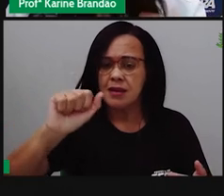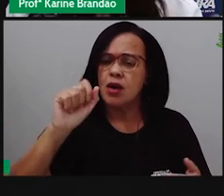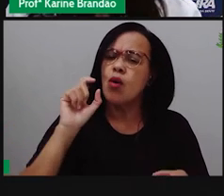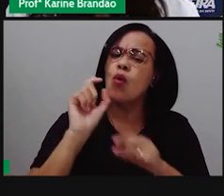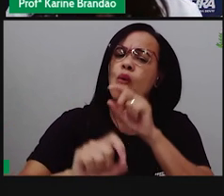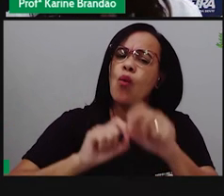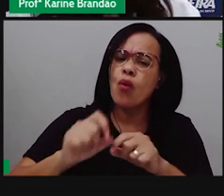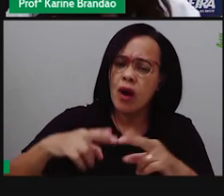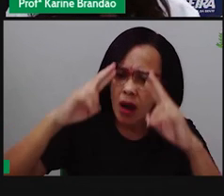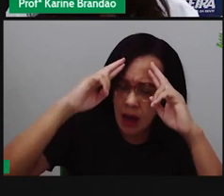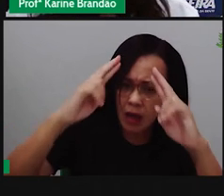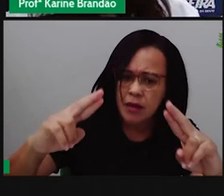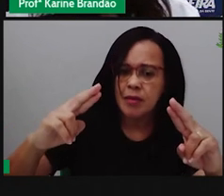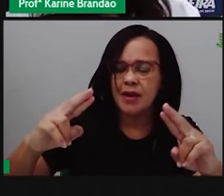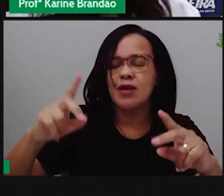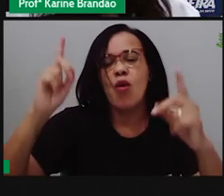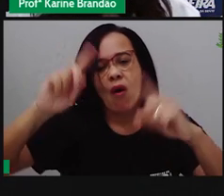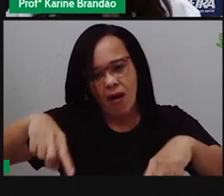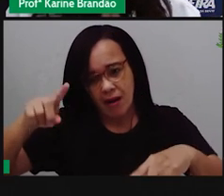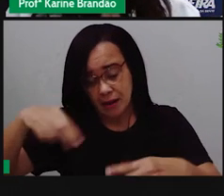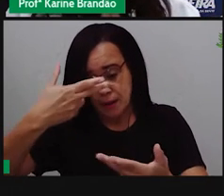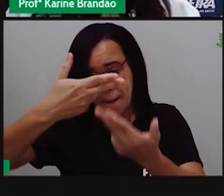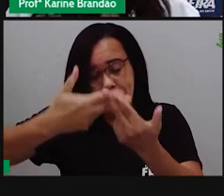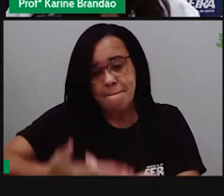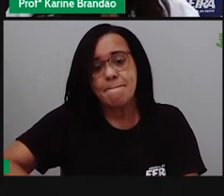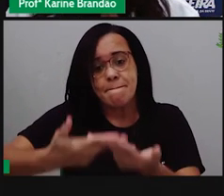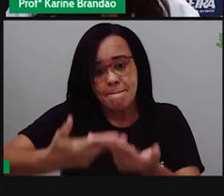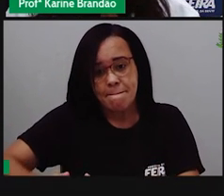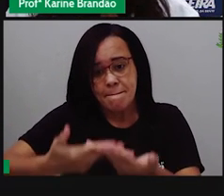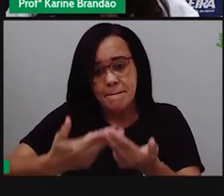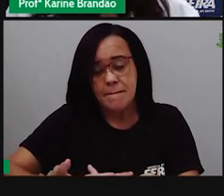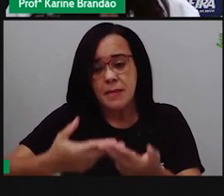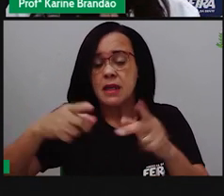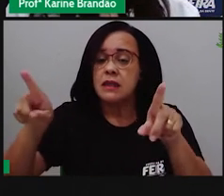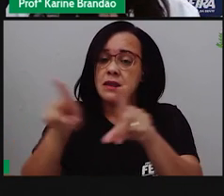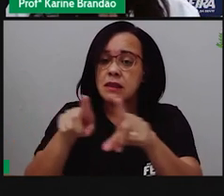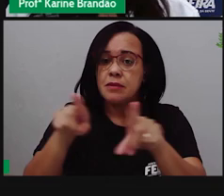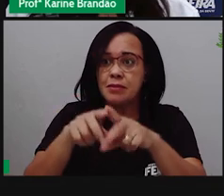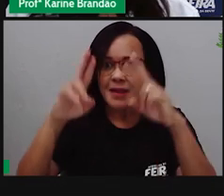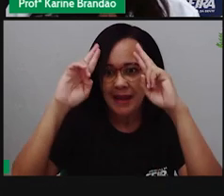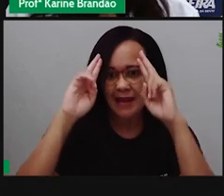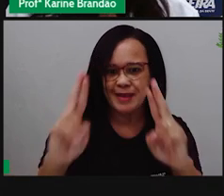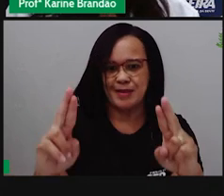uma fala de Paulo Freire, né, de um pedagogo,